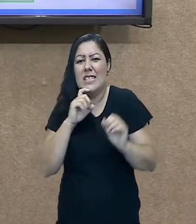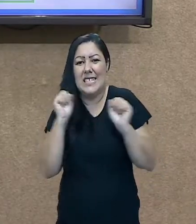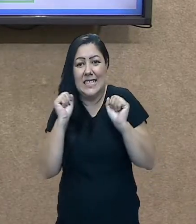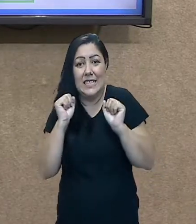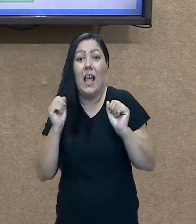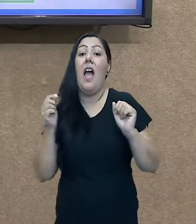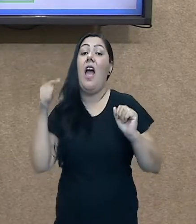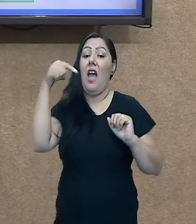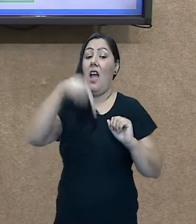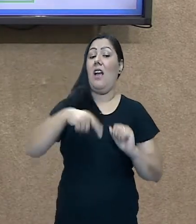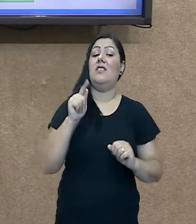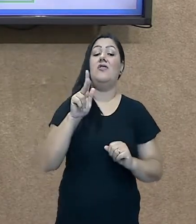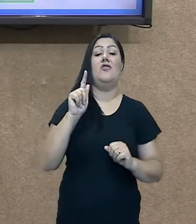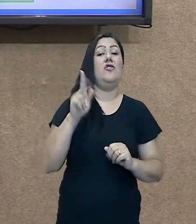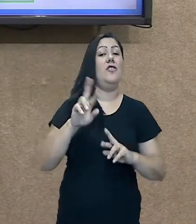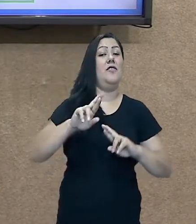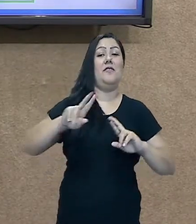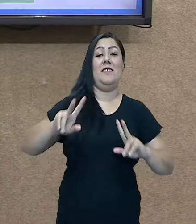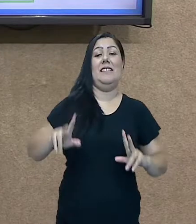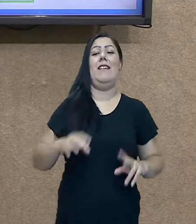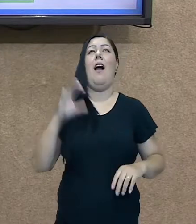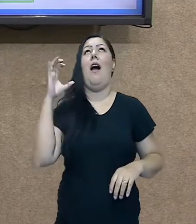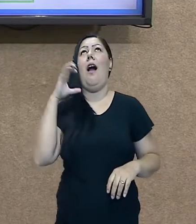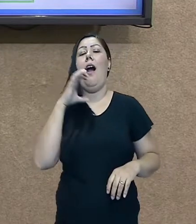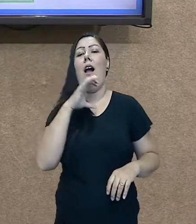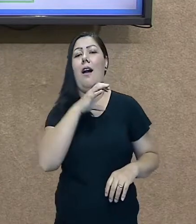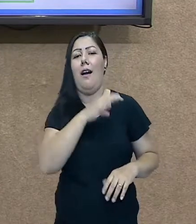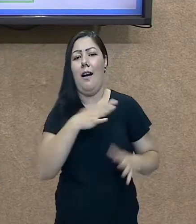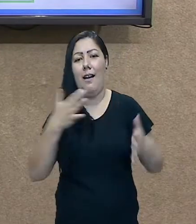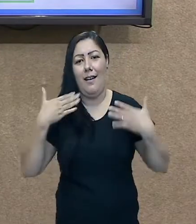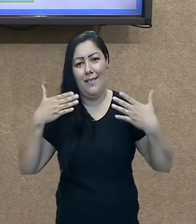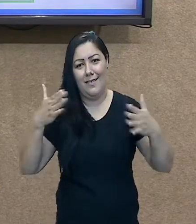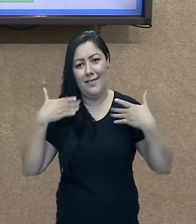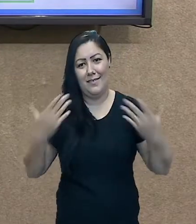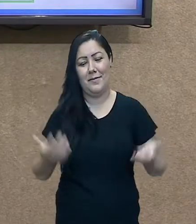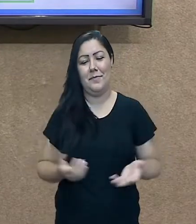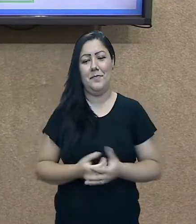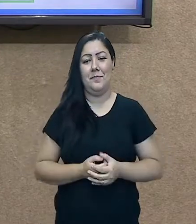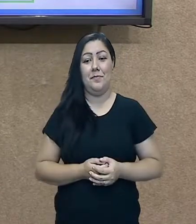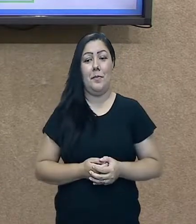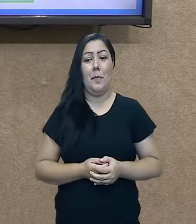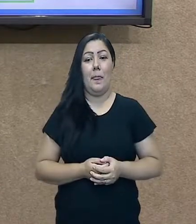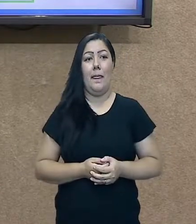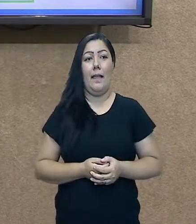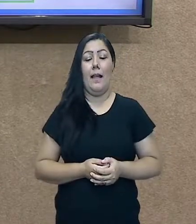muito séria. E nós temos os elementos culturais.